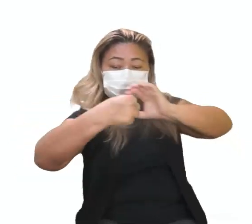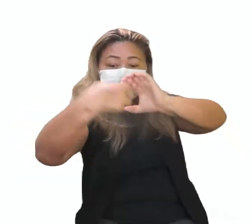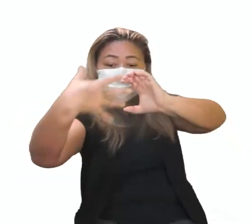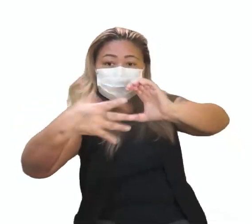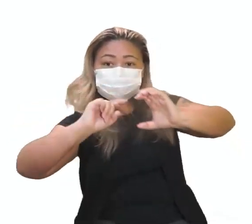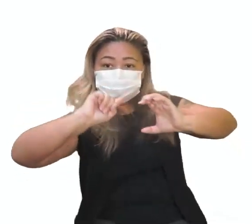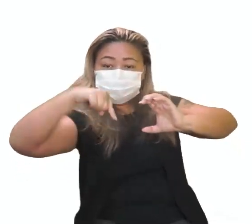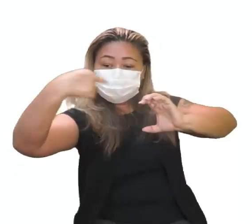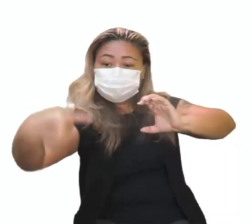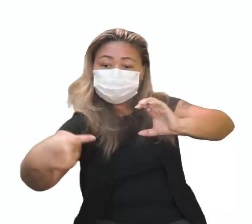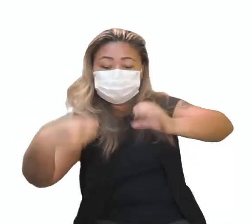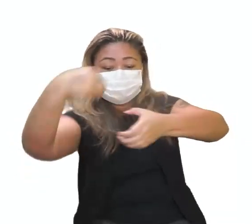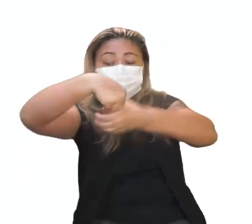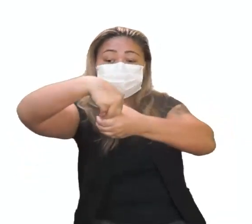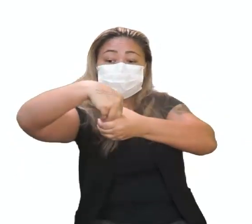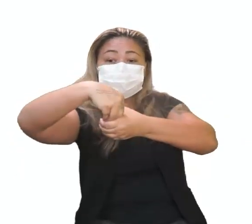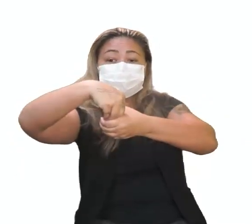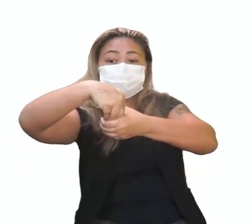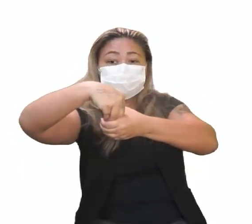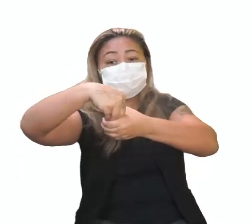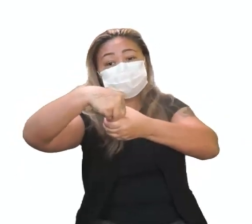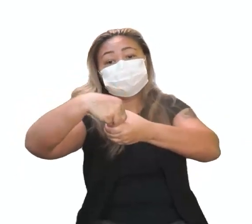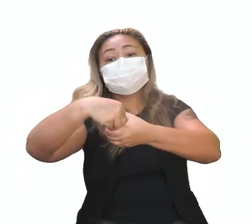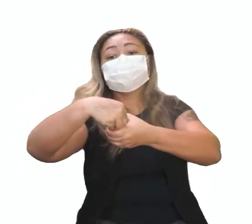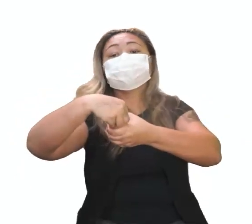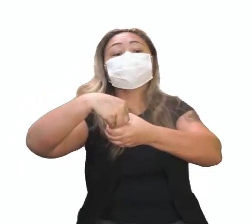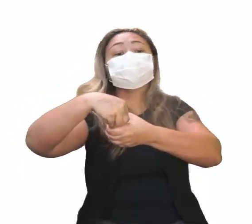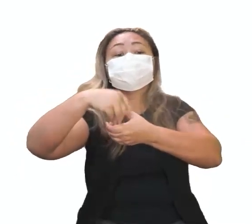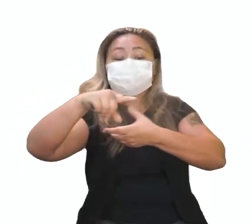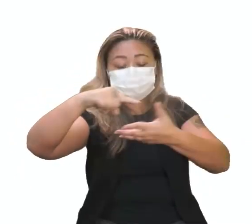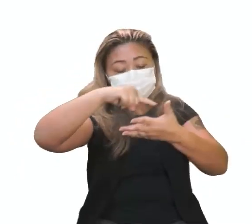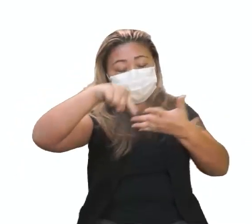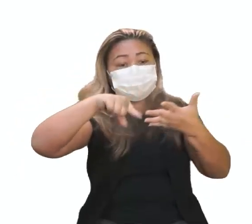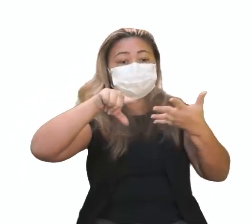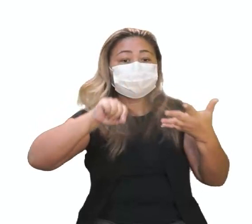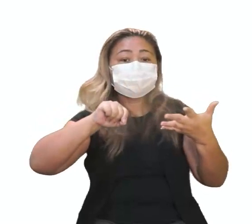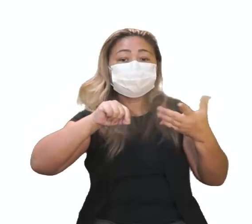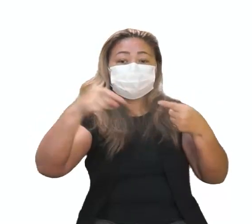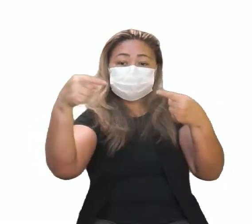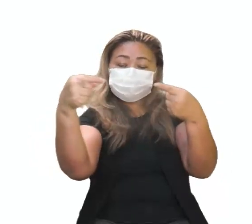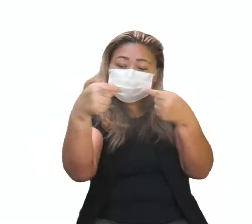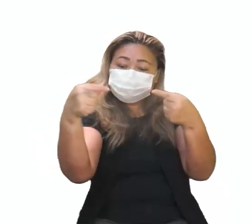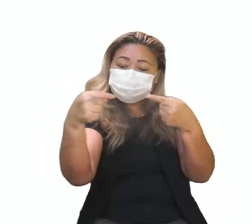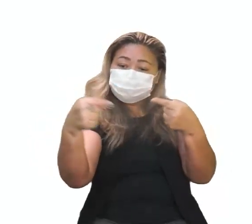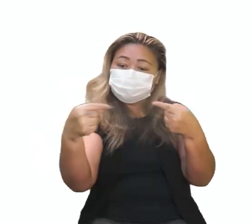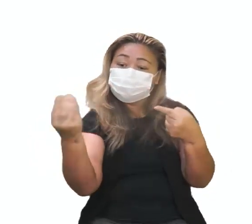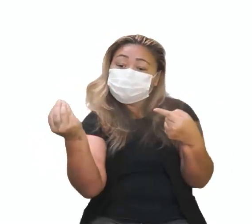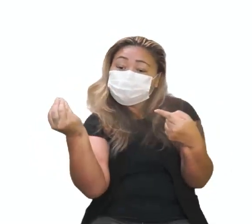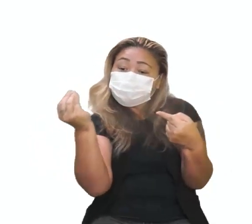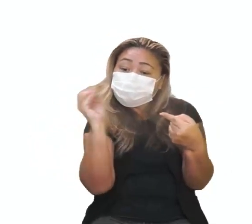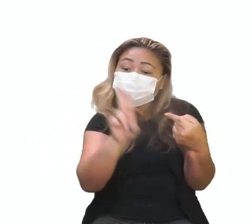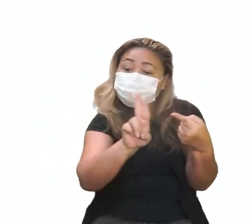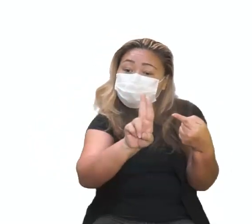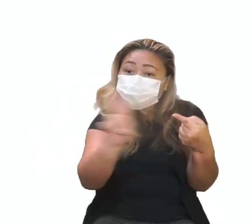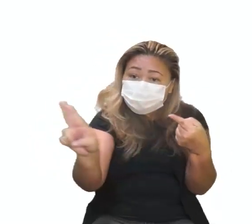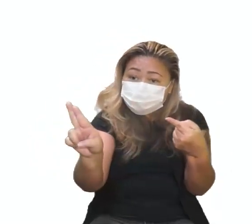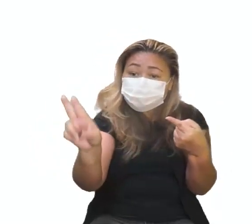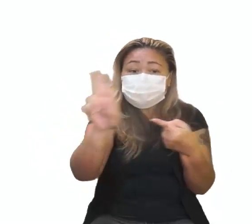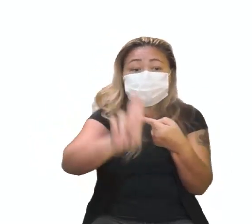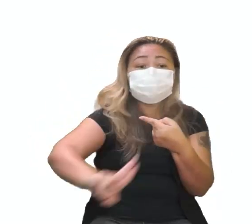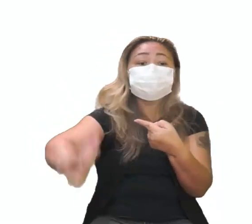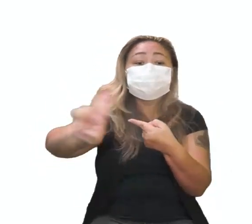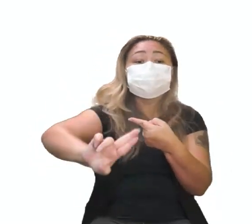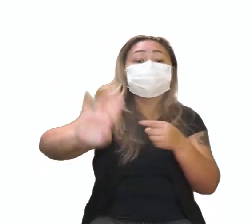características do organismo, dos organismos. Assinale a alternativa que corresponda com a nomenclatura